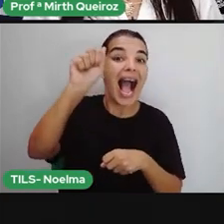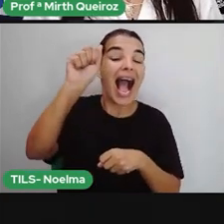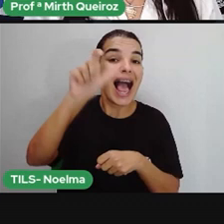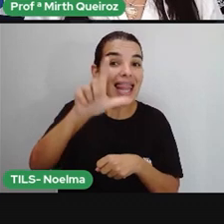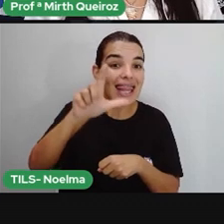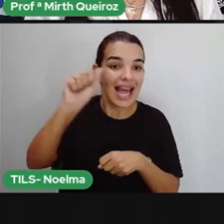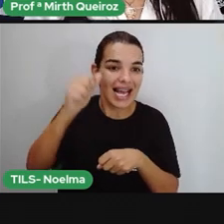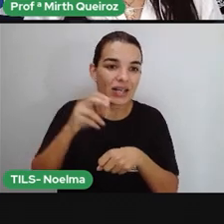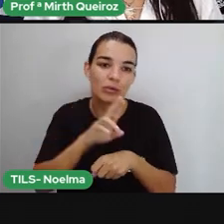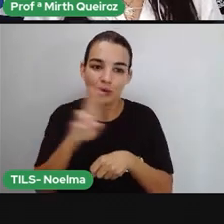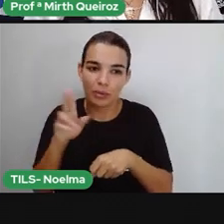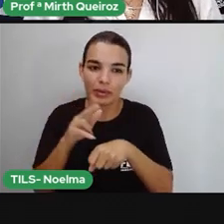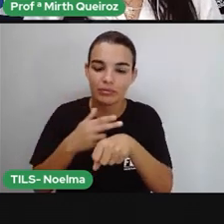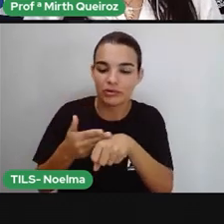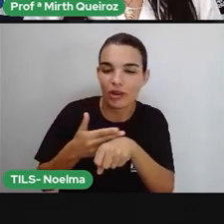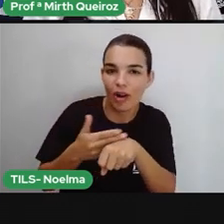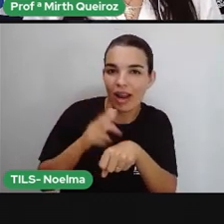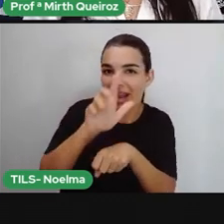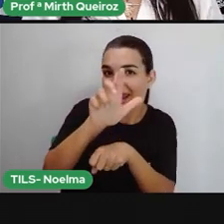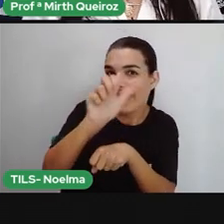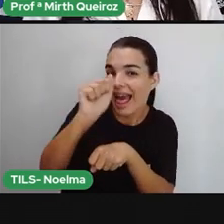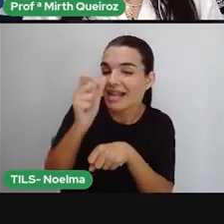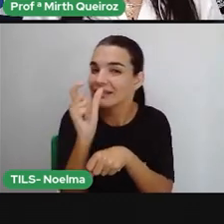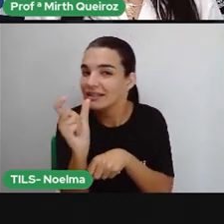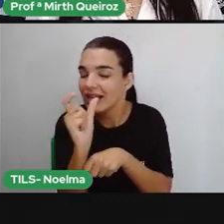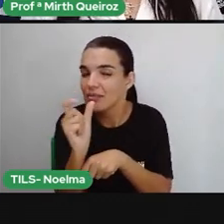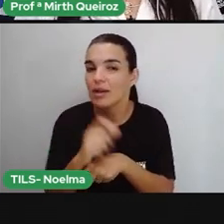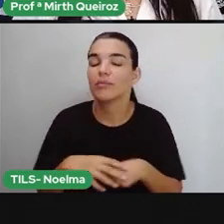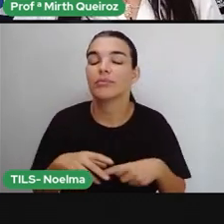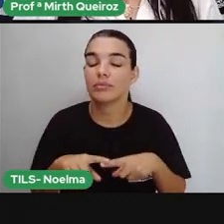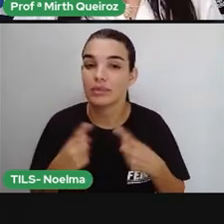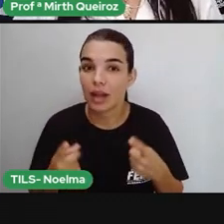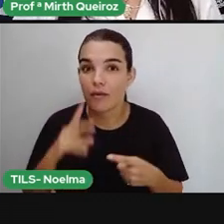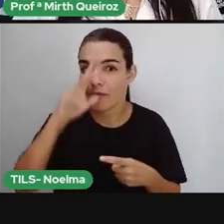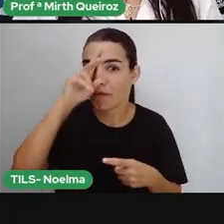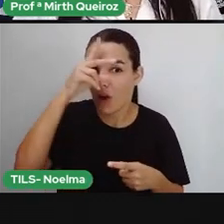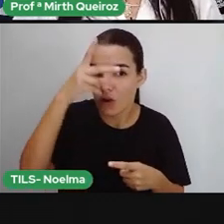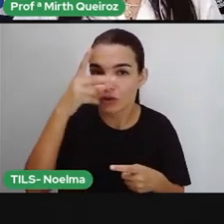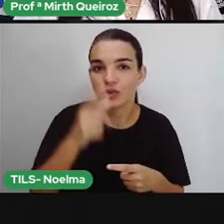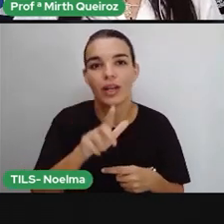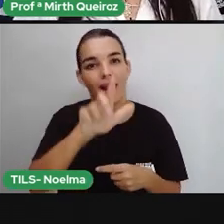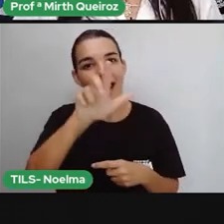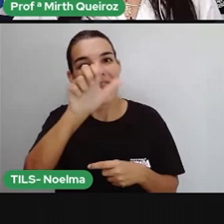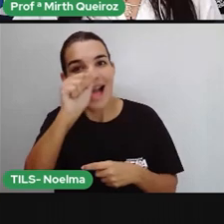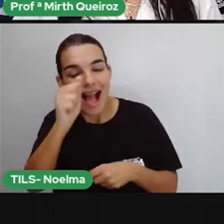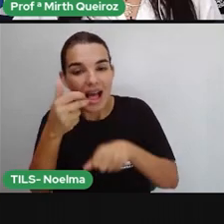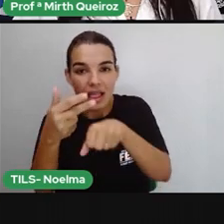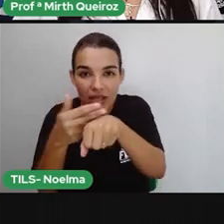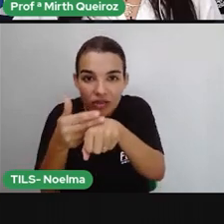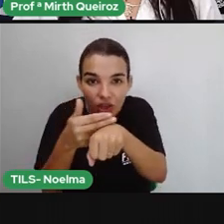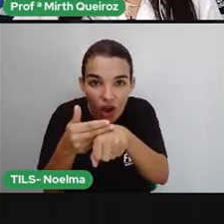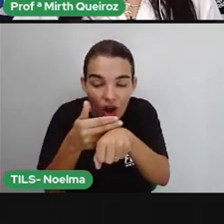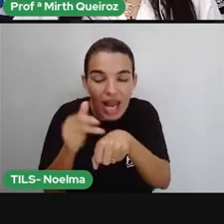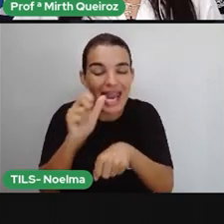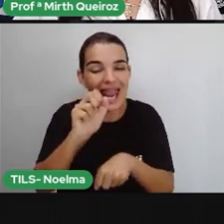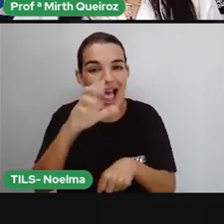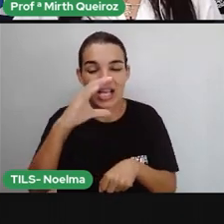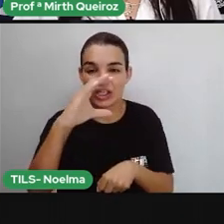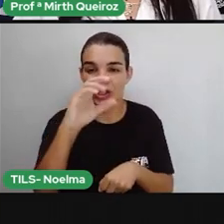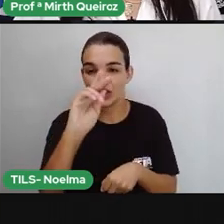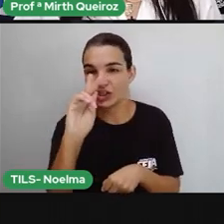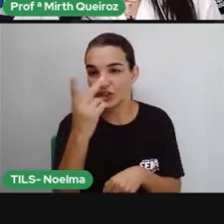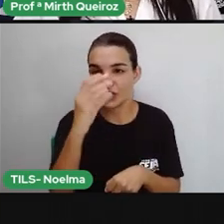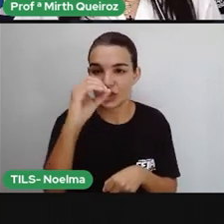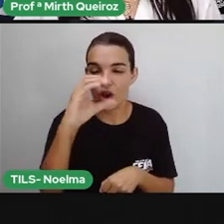lá. Foi mais forte, foi mais intenso. Então, o lá é a penúltima